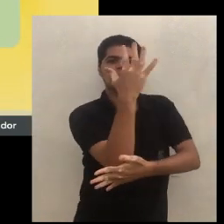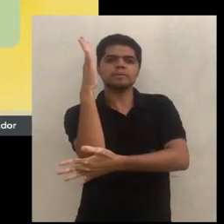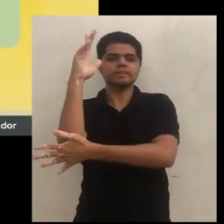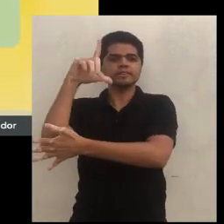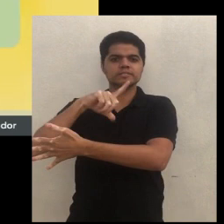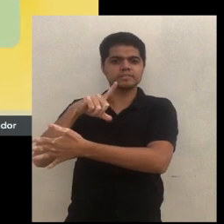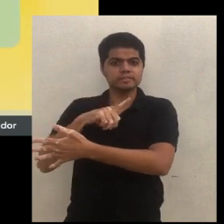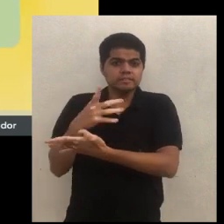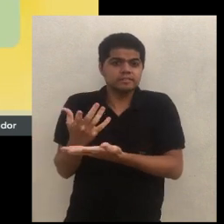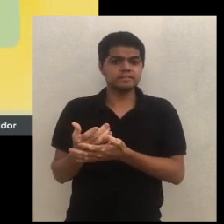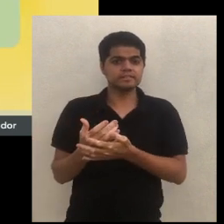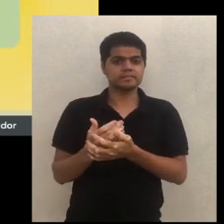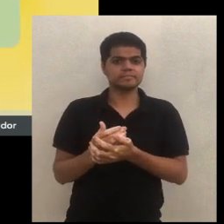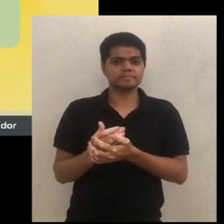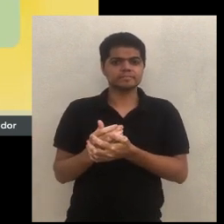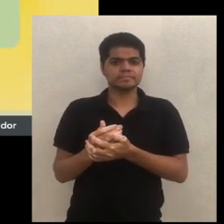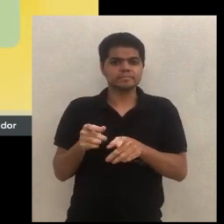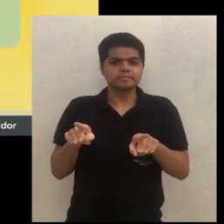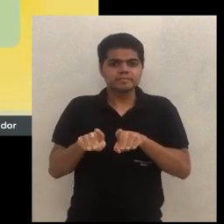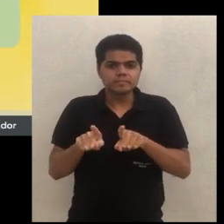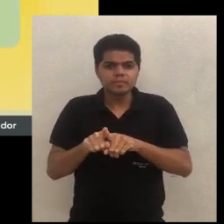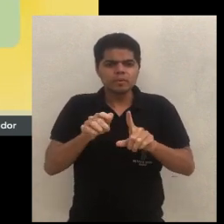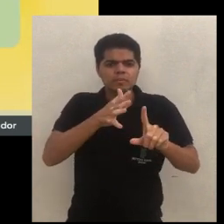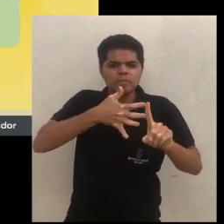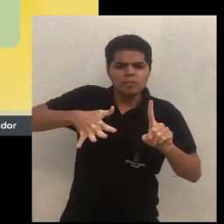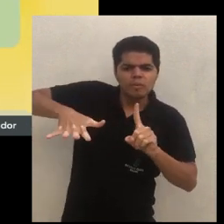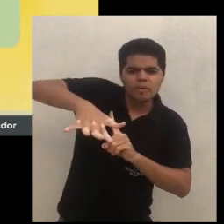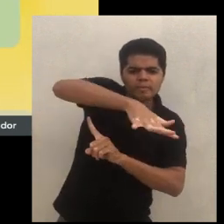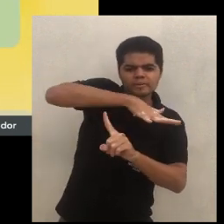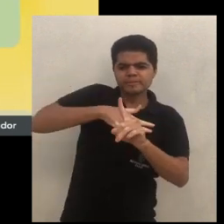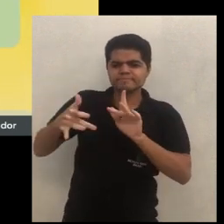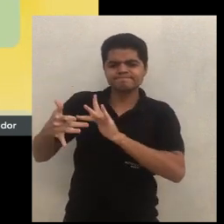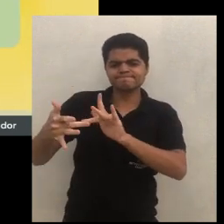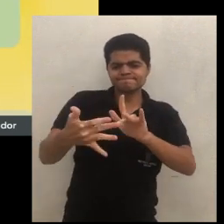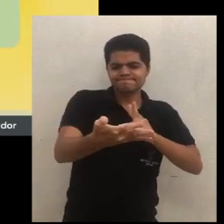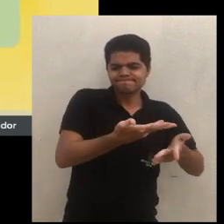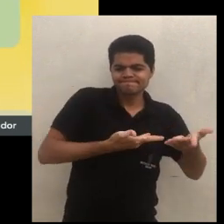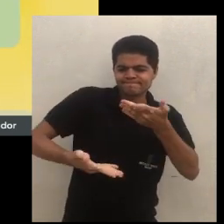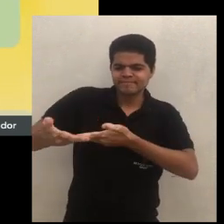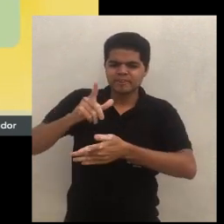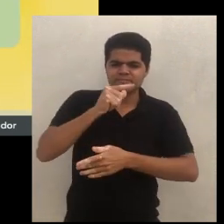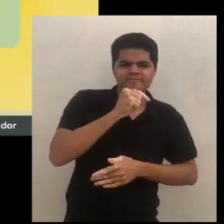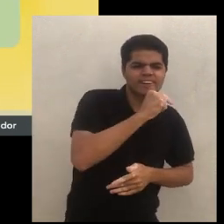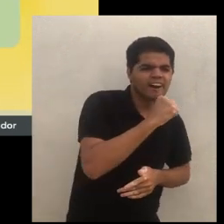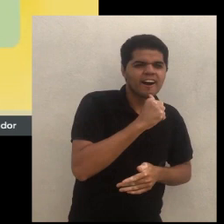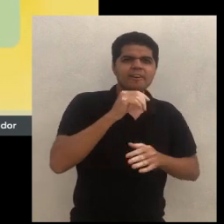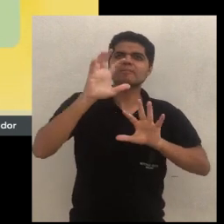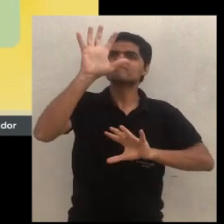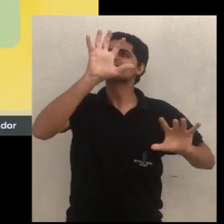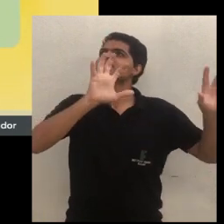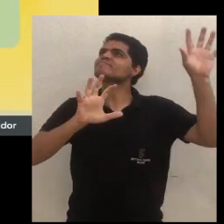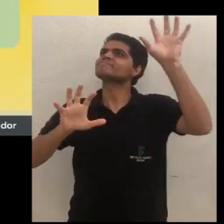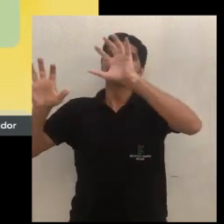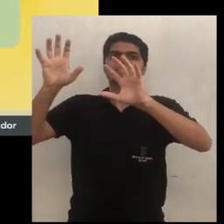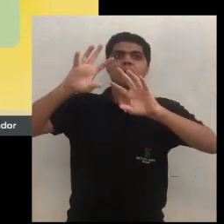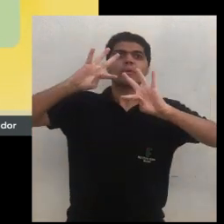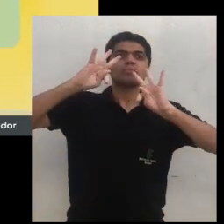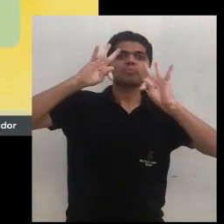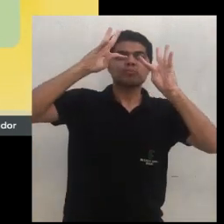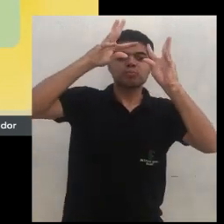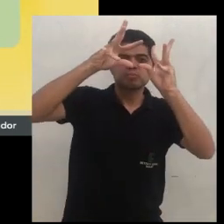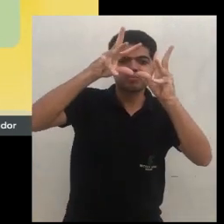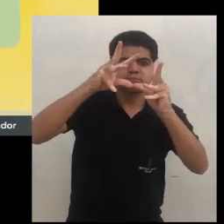a ciclagem de nutrientes dentro daquele sistema, que você vai ter interação da água, do clima, da biota, do solo, dos nutrientes. Tudo está